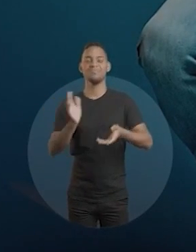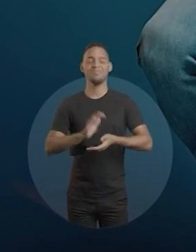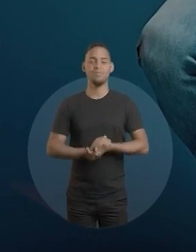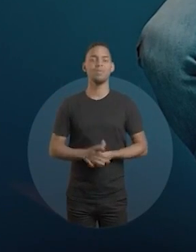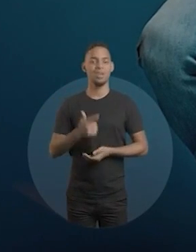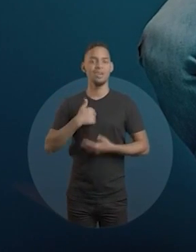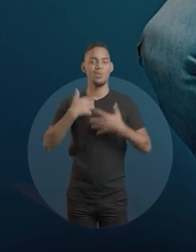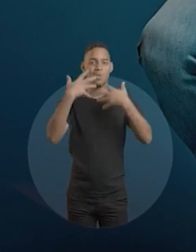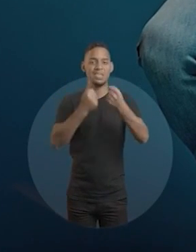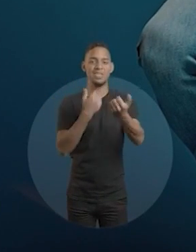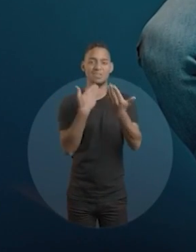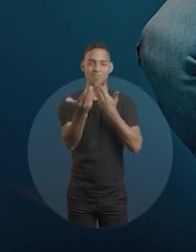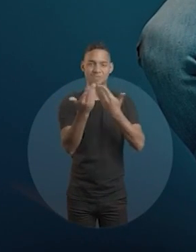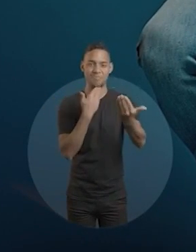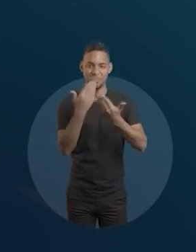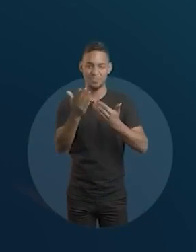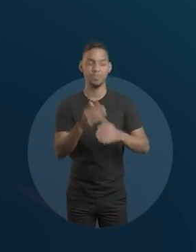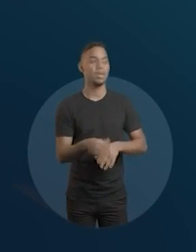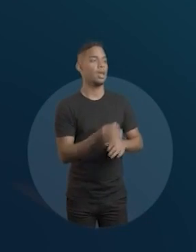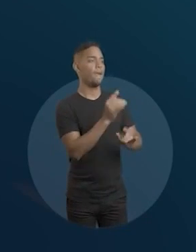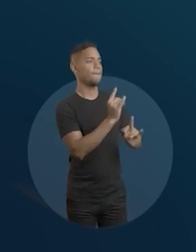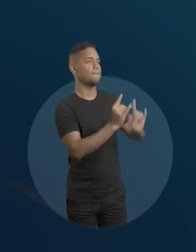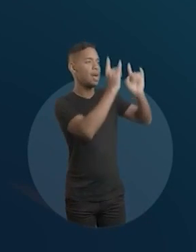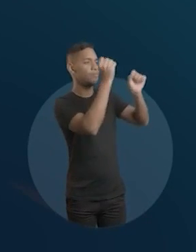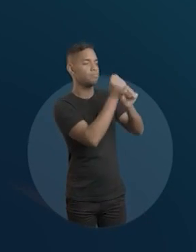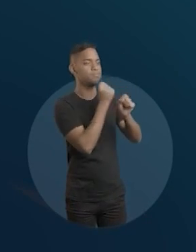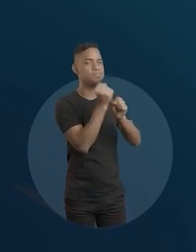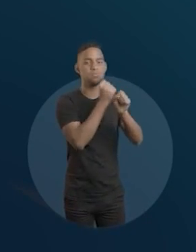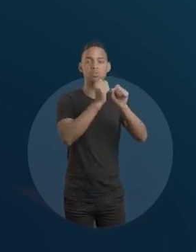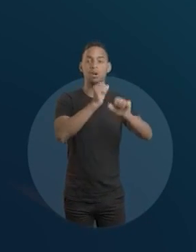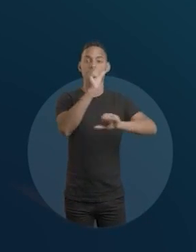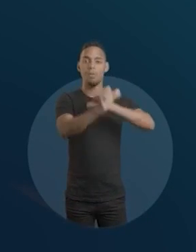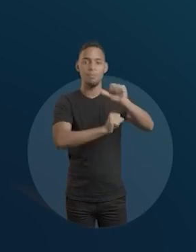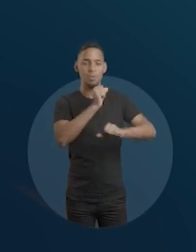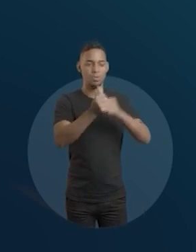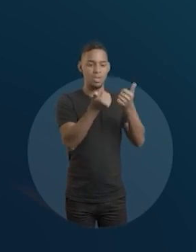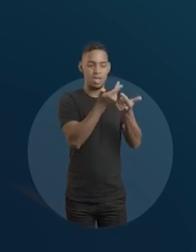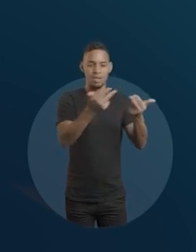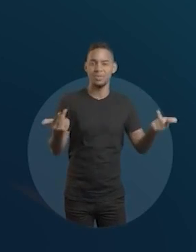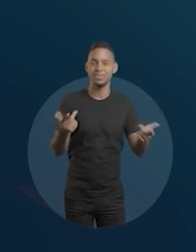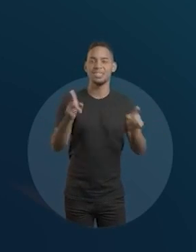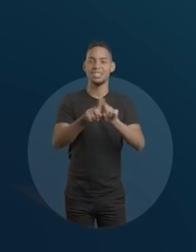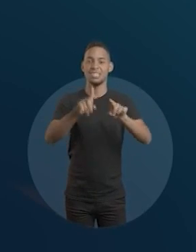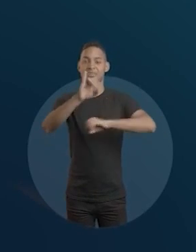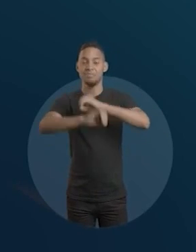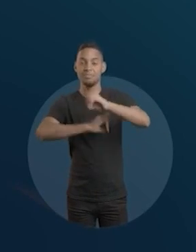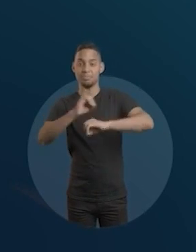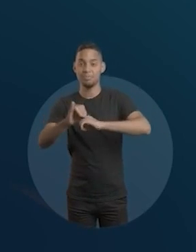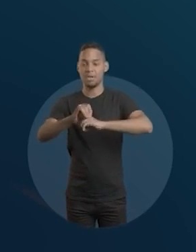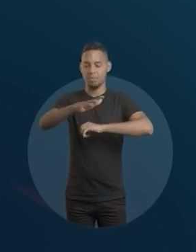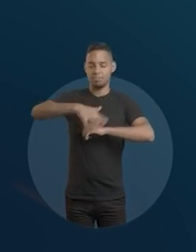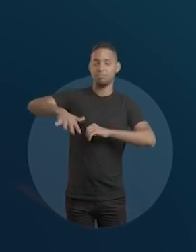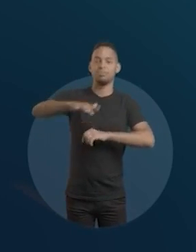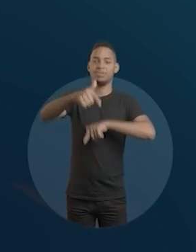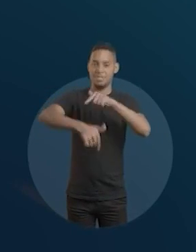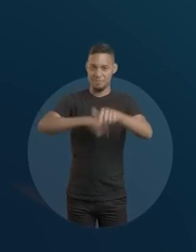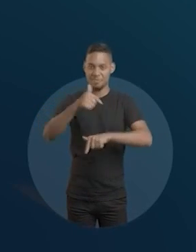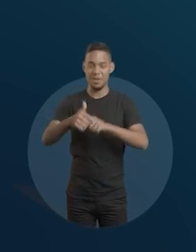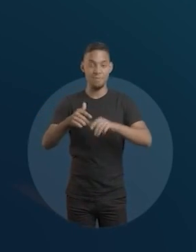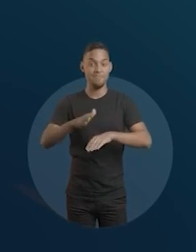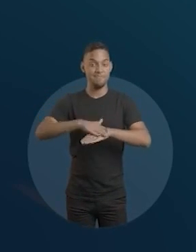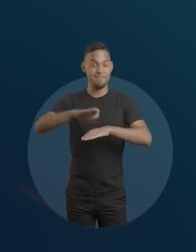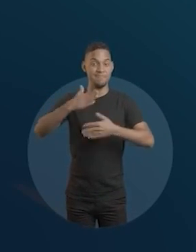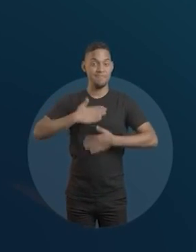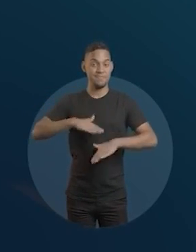ou não o plano de saúde. Eu toco debater. Reformar prédios públicos. Renovar mobiliário e modernizar equipamentos e espaços de